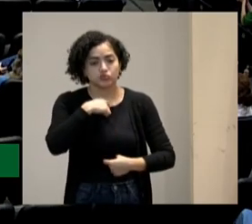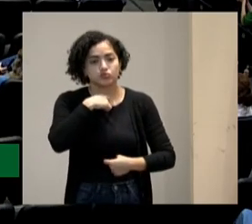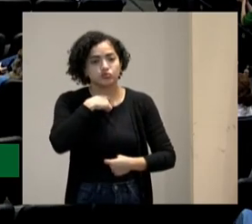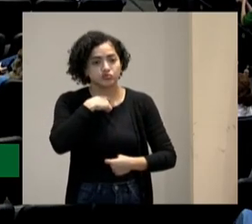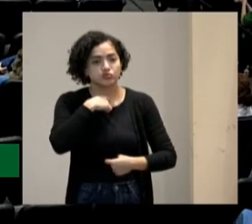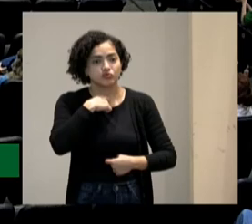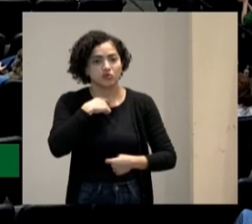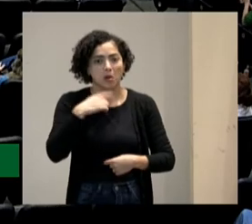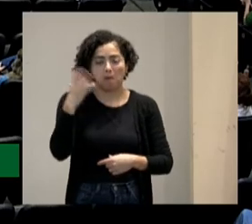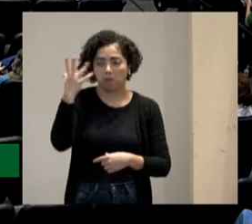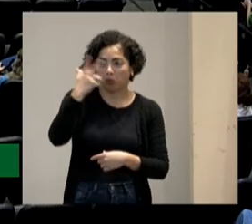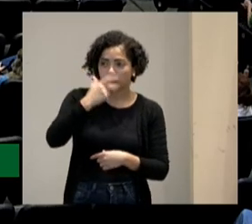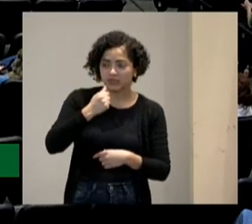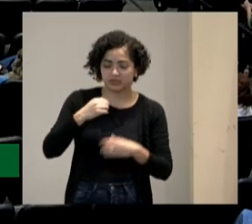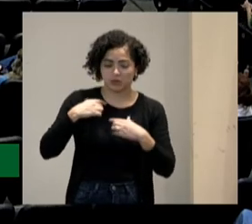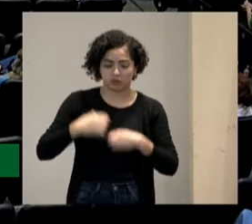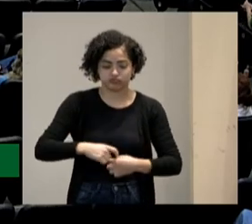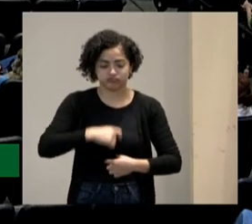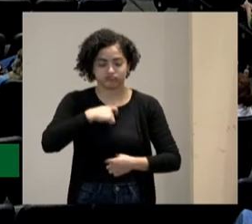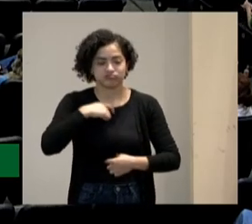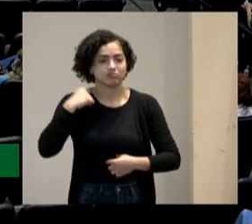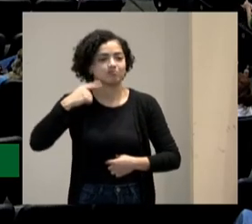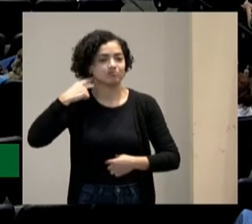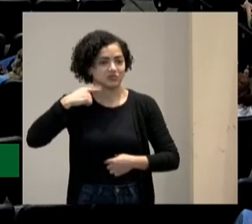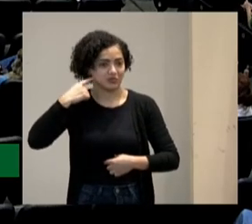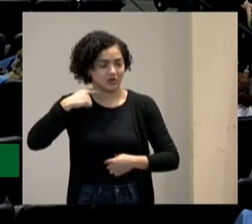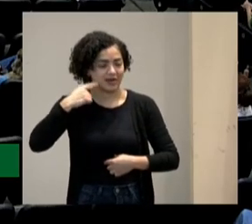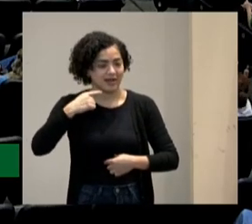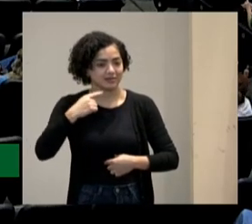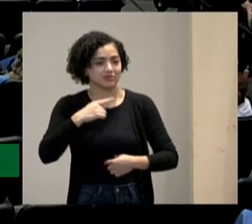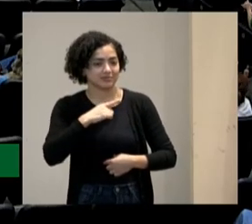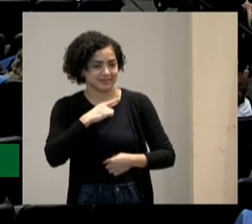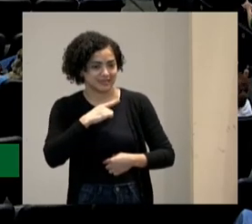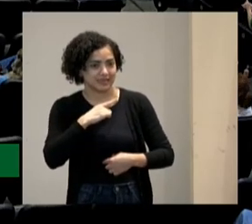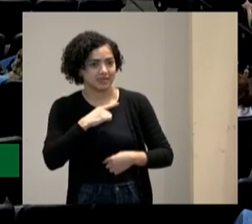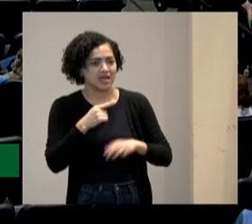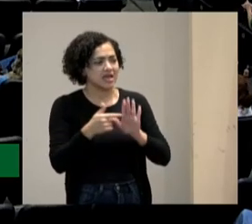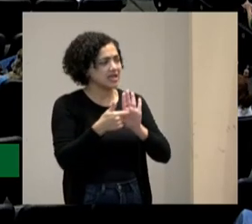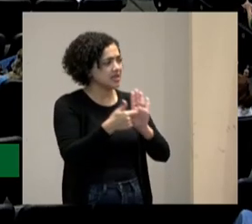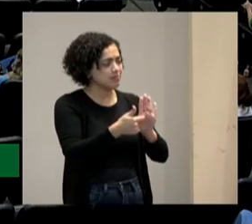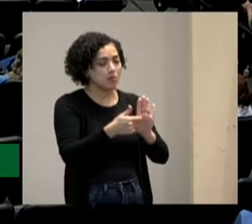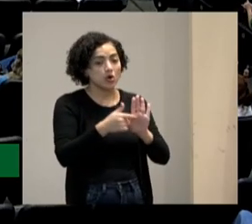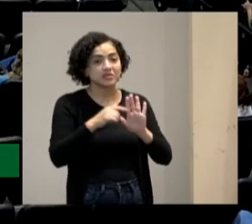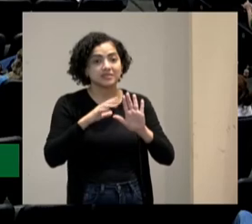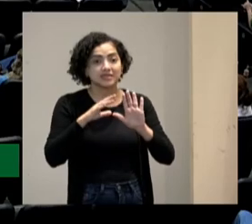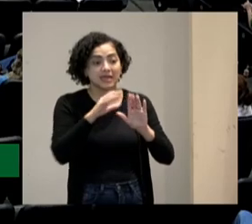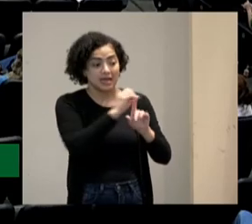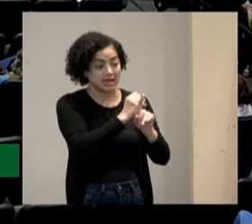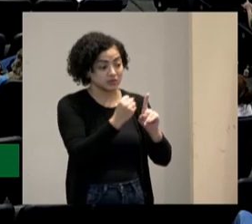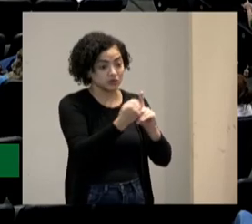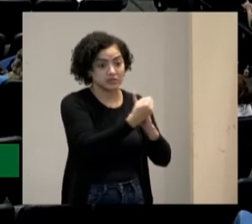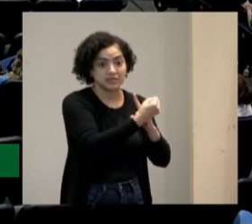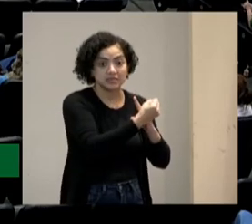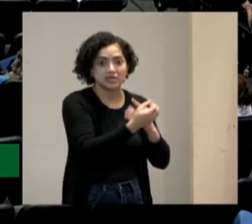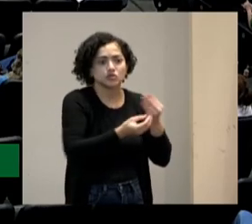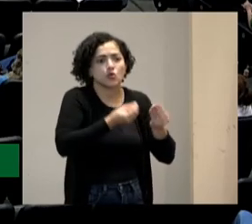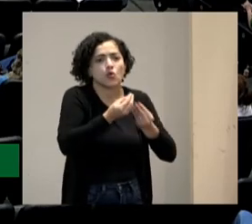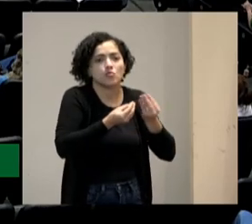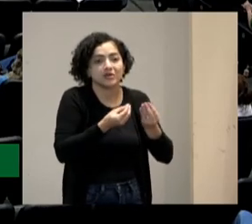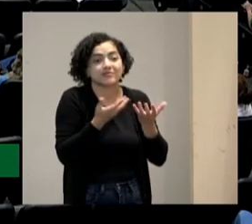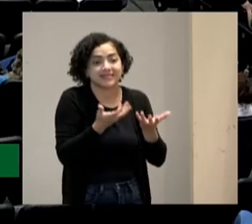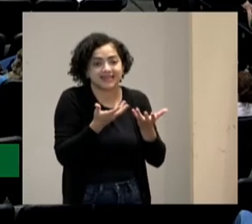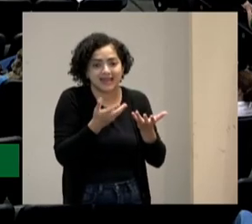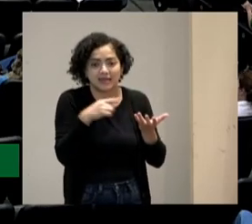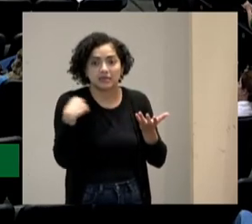bonitão de Terno um advogado que ele demonstra tudo o que a sociedade quer que a gente seja que é um cara